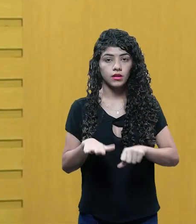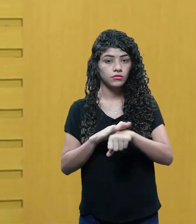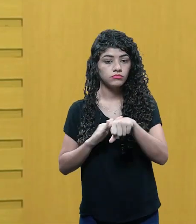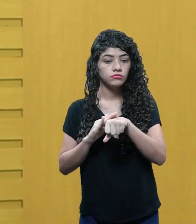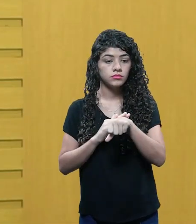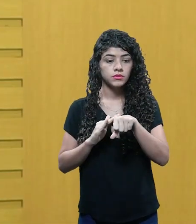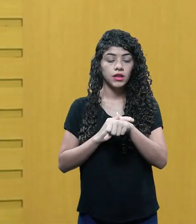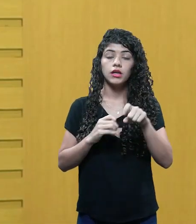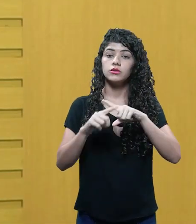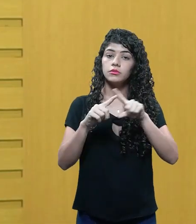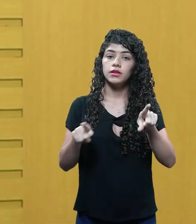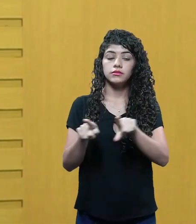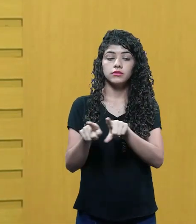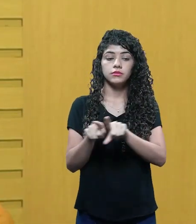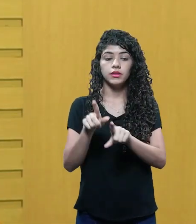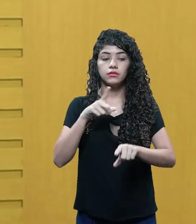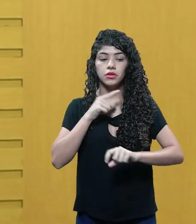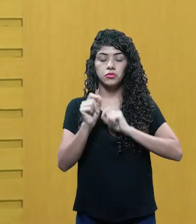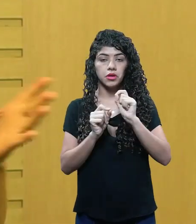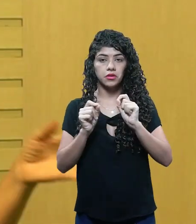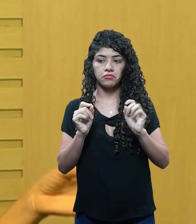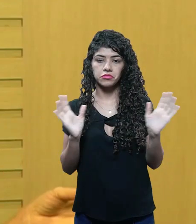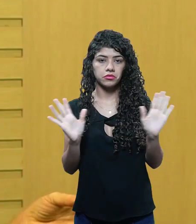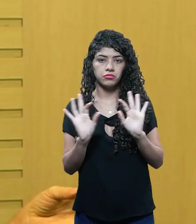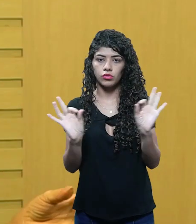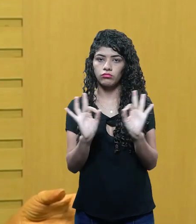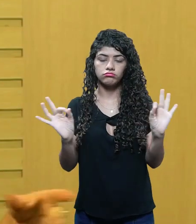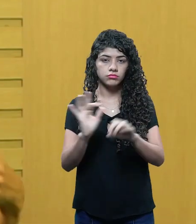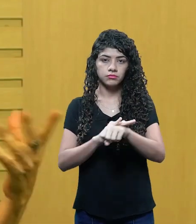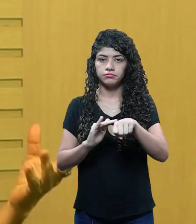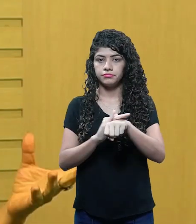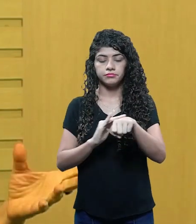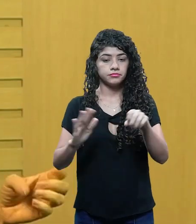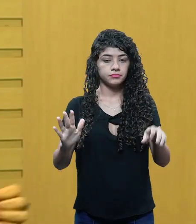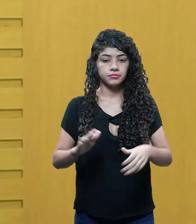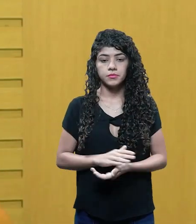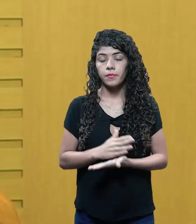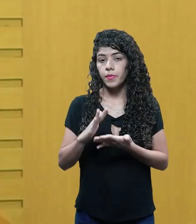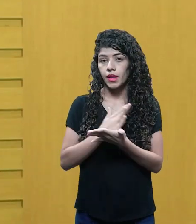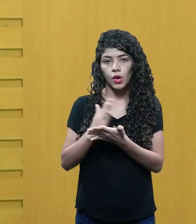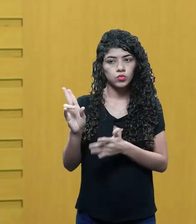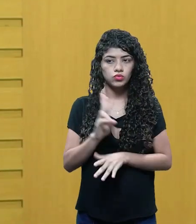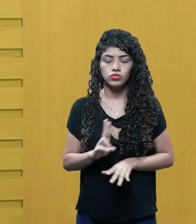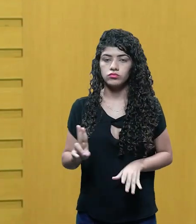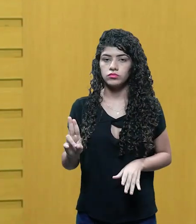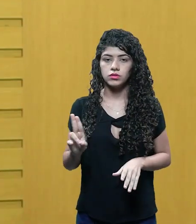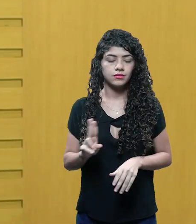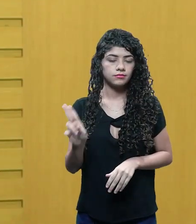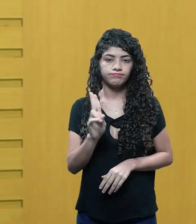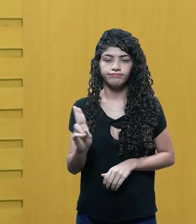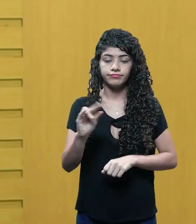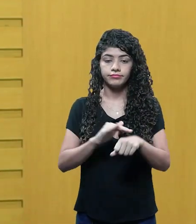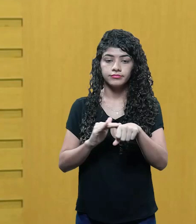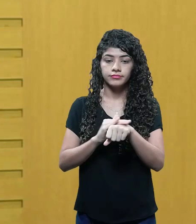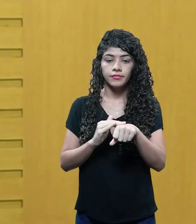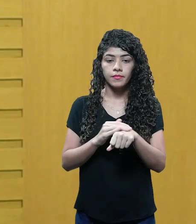contém diálogos, mas ele pode também ser excluído de diálogos. Alguns diretores não usam diálogos. Por